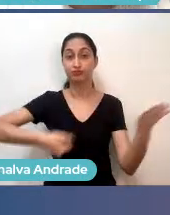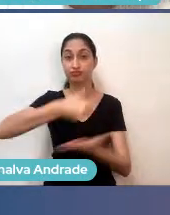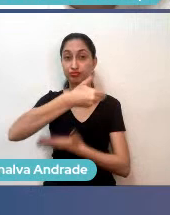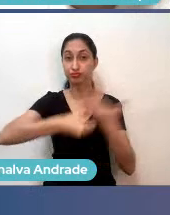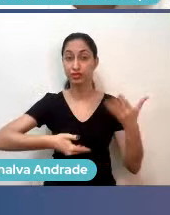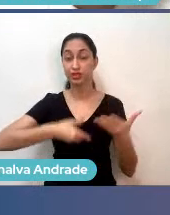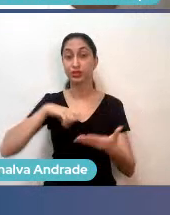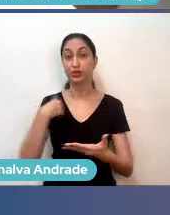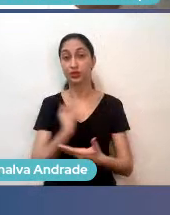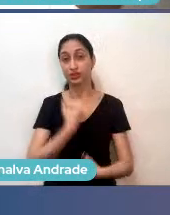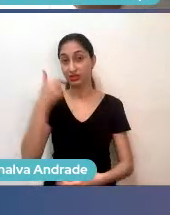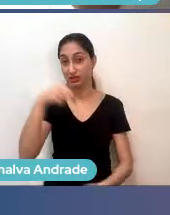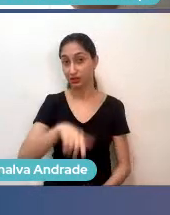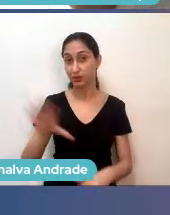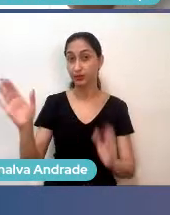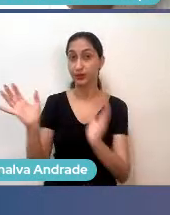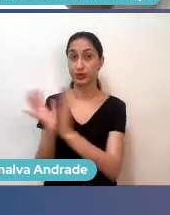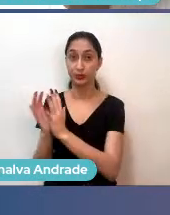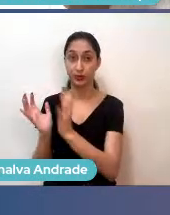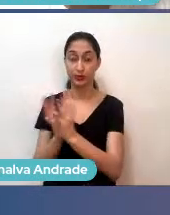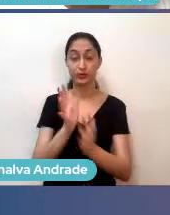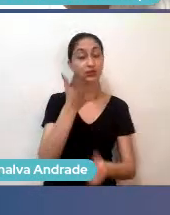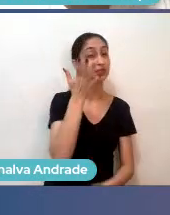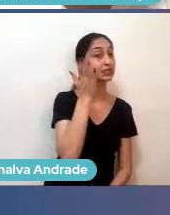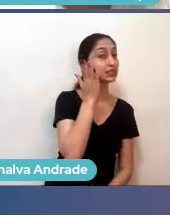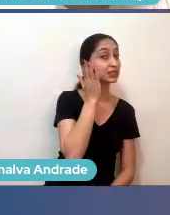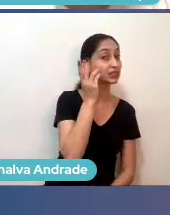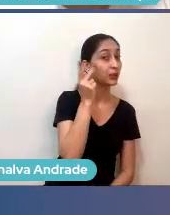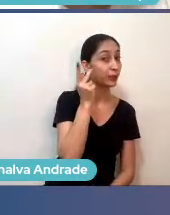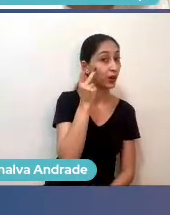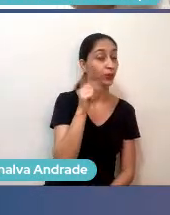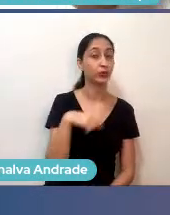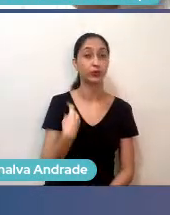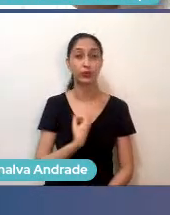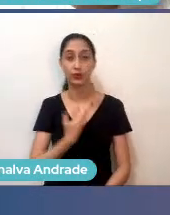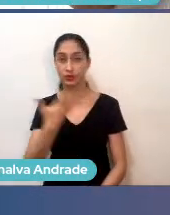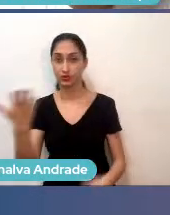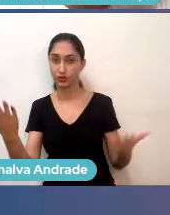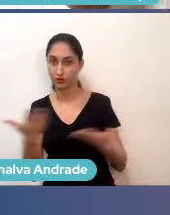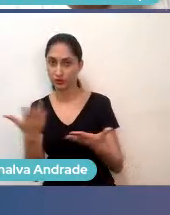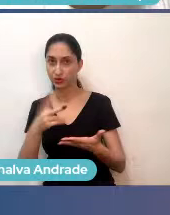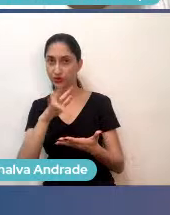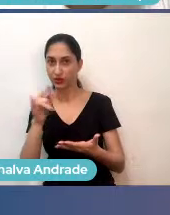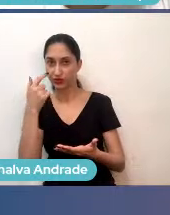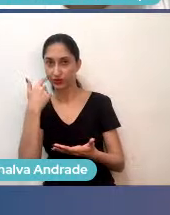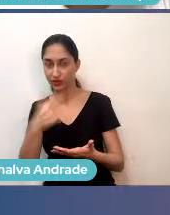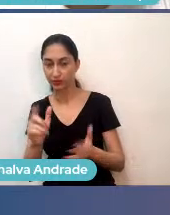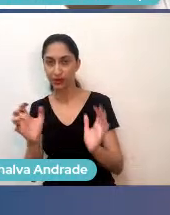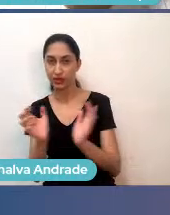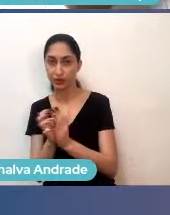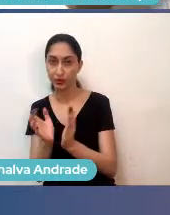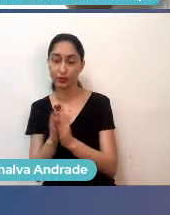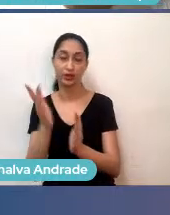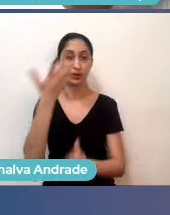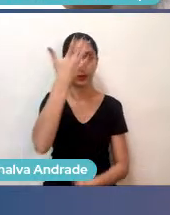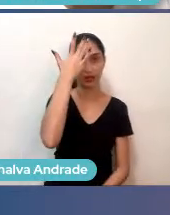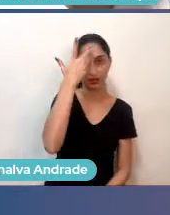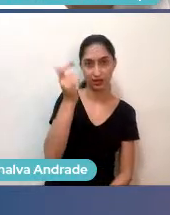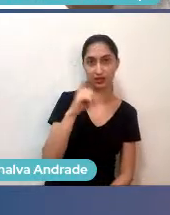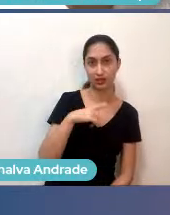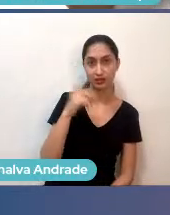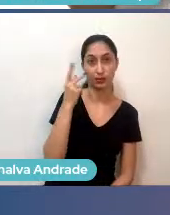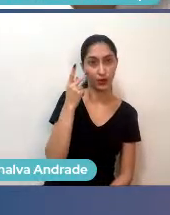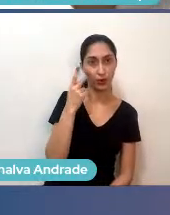Pernambuco e São Paulo, hoje especificamente no dia 1, a gente vai ouvir sobre Pernambuco, amanhã a gente vai ouvir sobre São Paulo, então acompanha a gente aí que você vai saber mais.